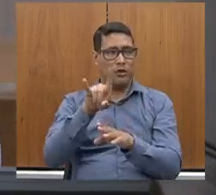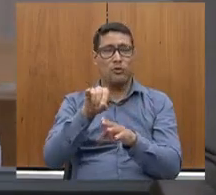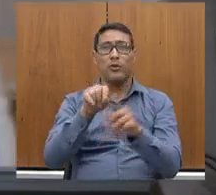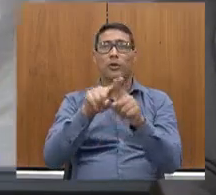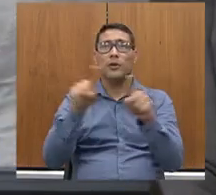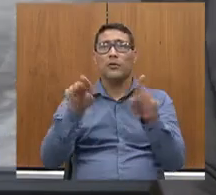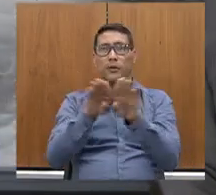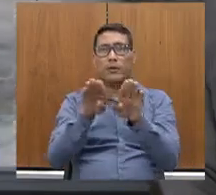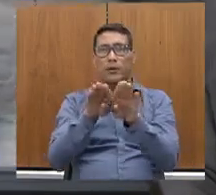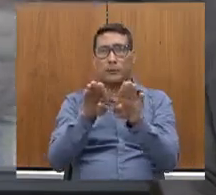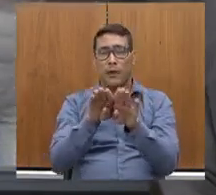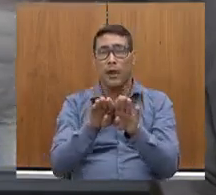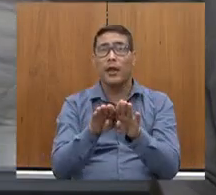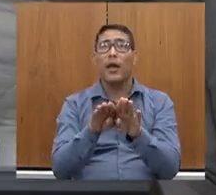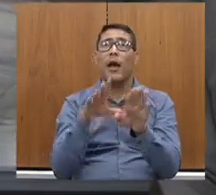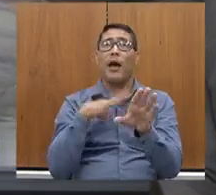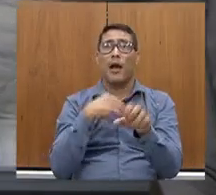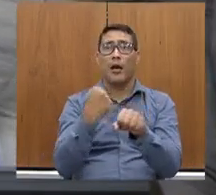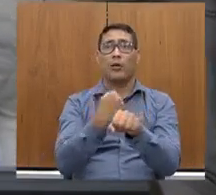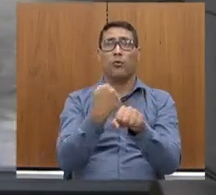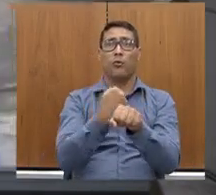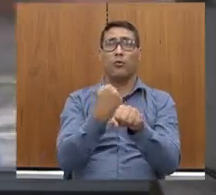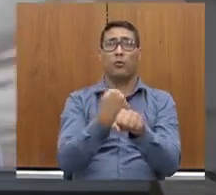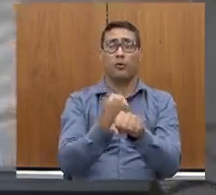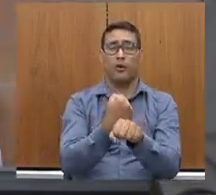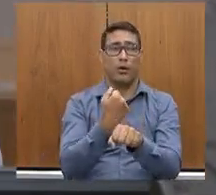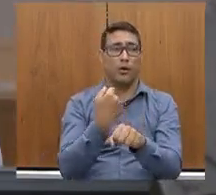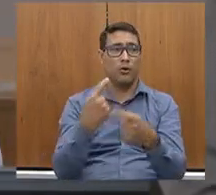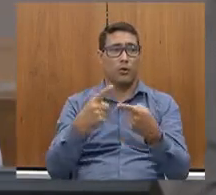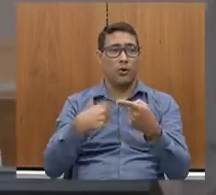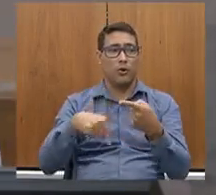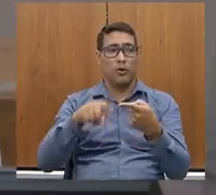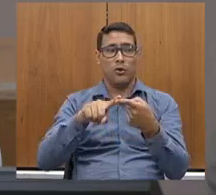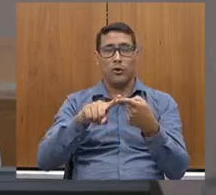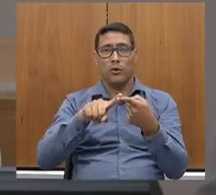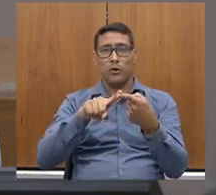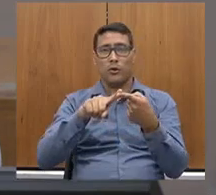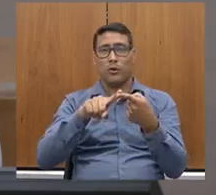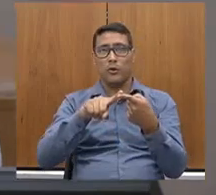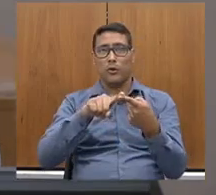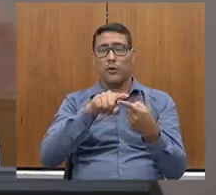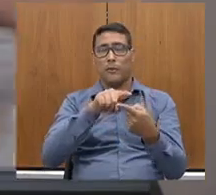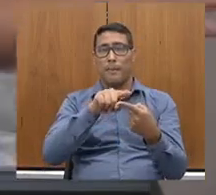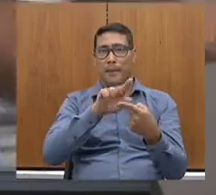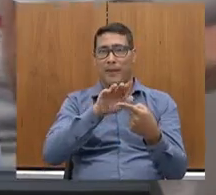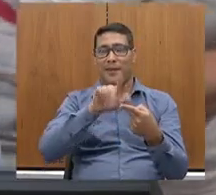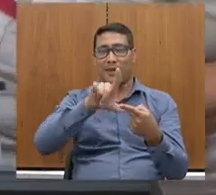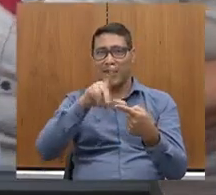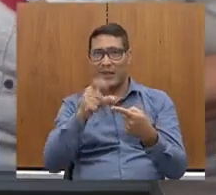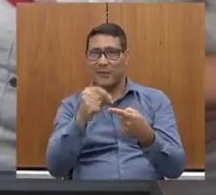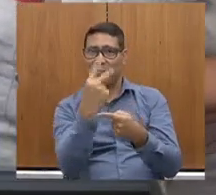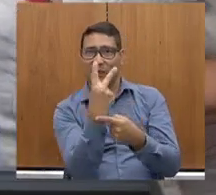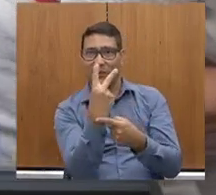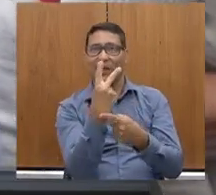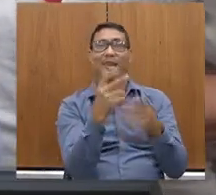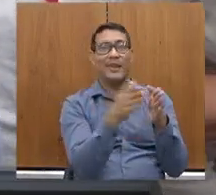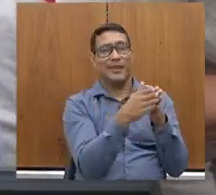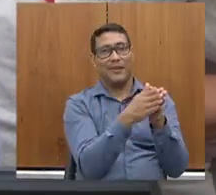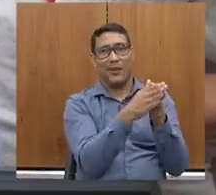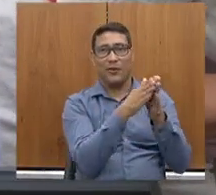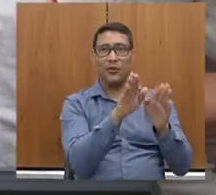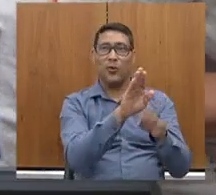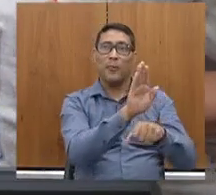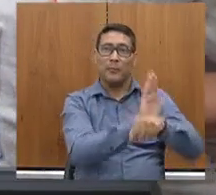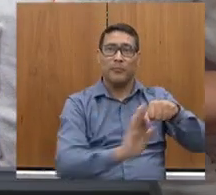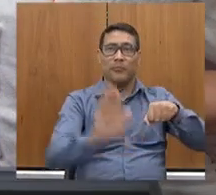Além disso, a construção da tão sonhada linha 2, que vai ali até o barreiro, a linha do barreiro,